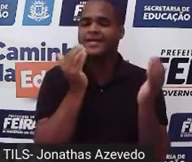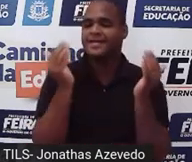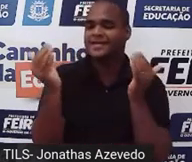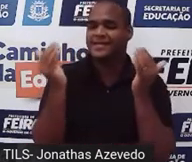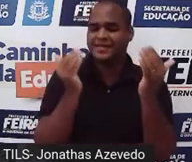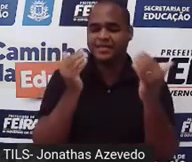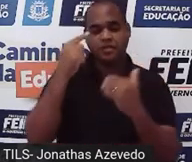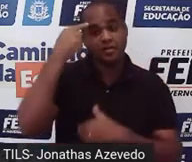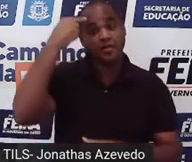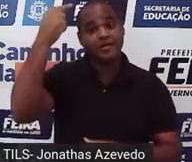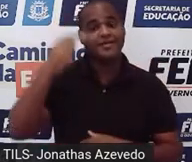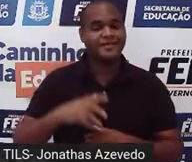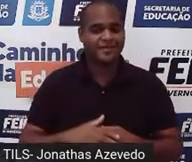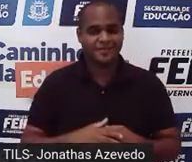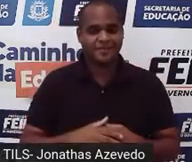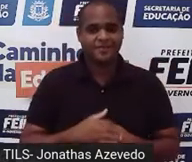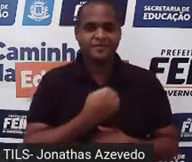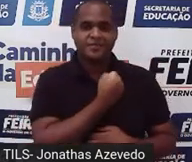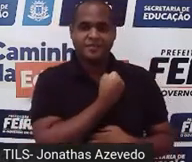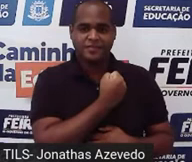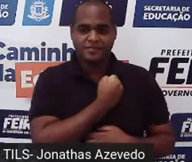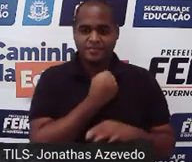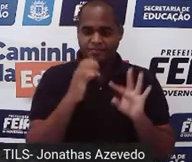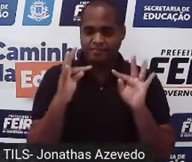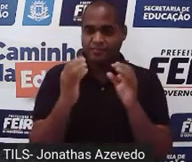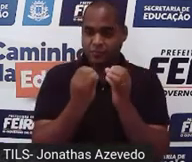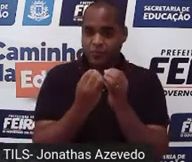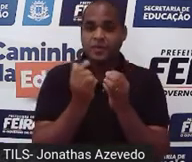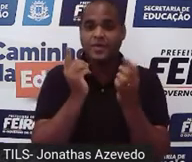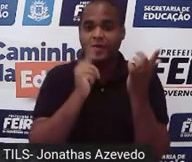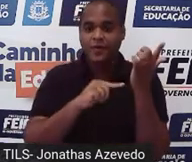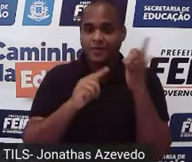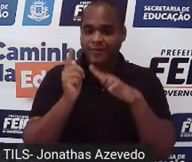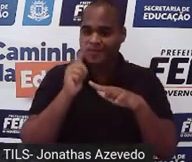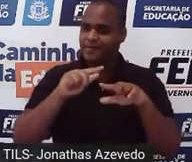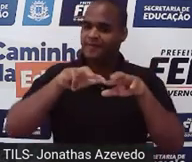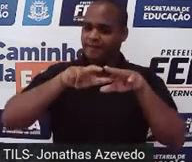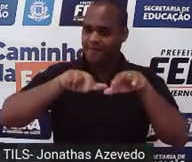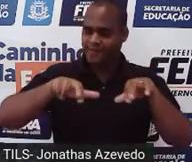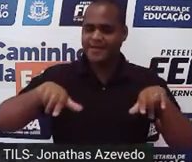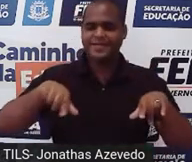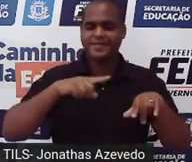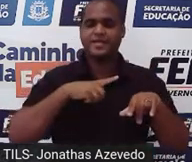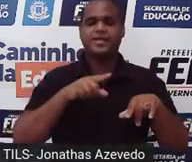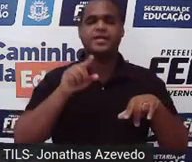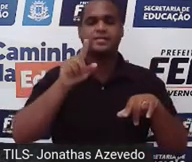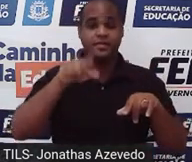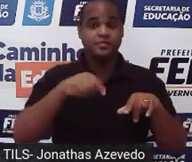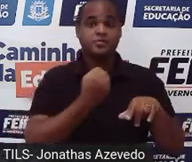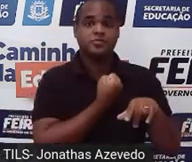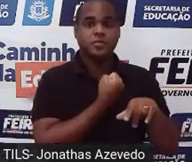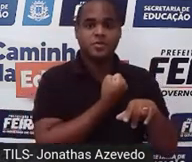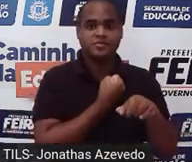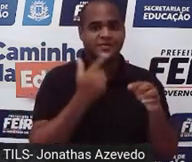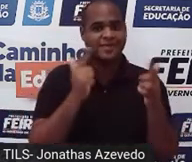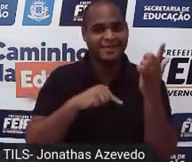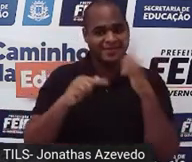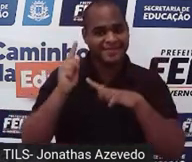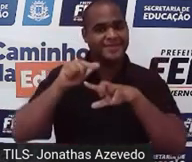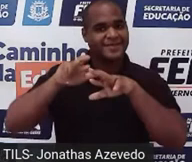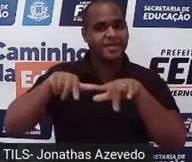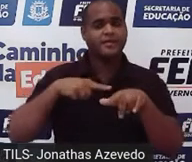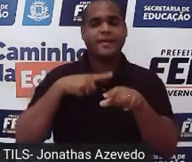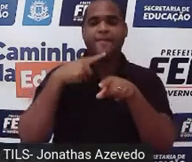comparação. Um número total de jogos que esse time fez com o número de jogos que esse time